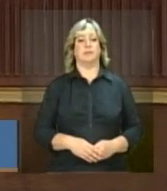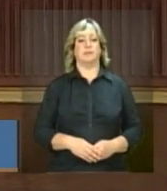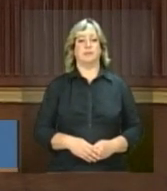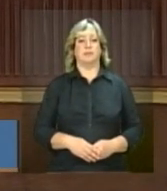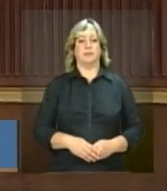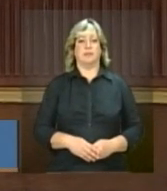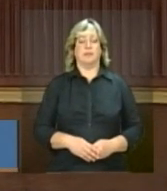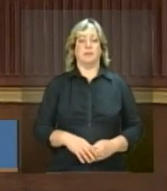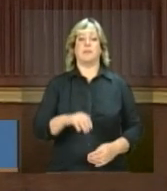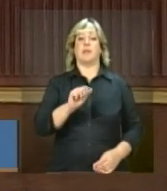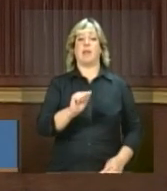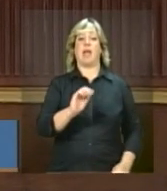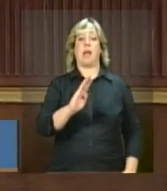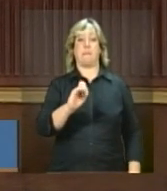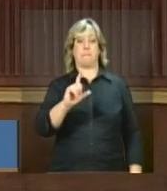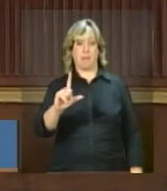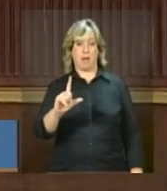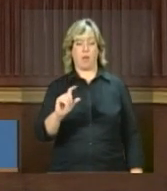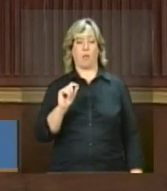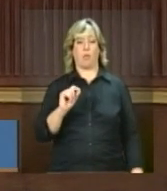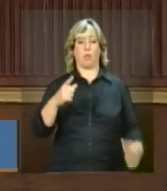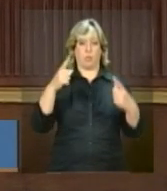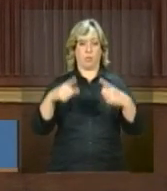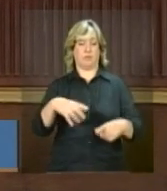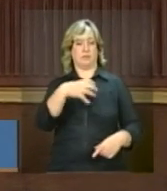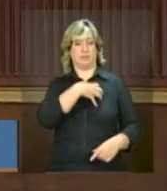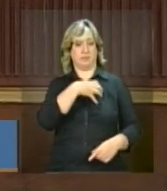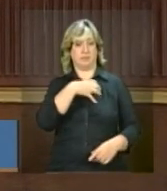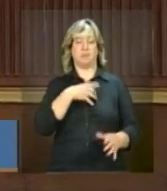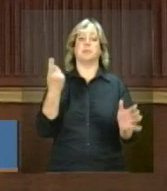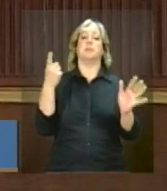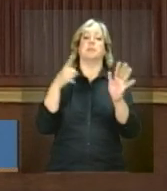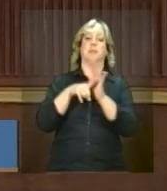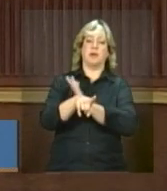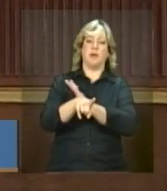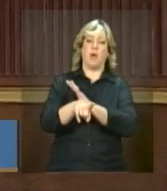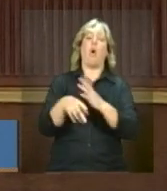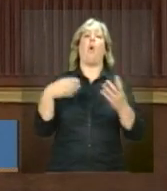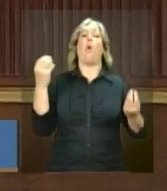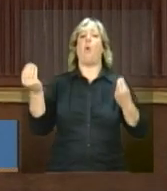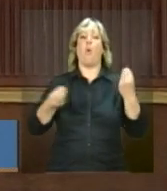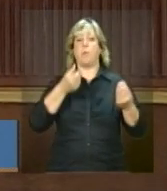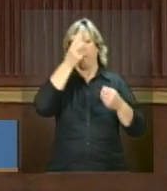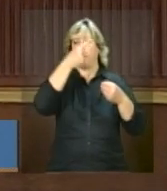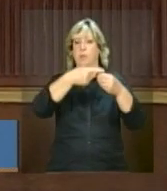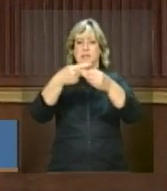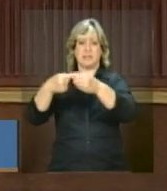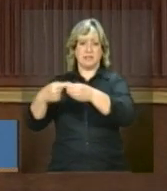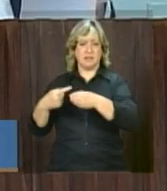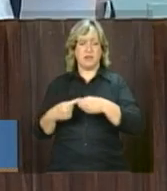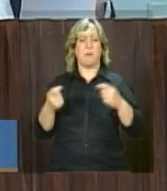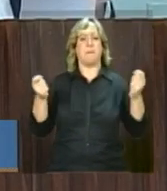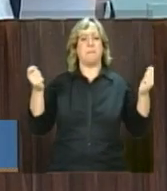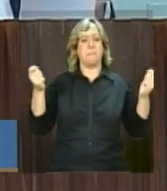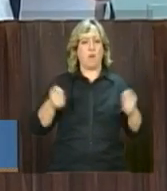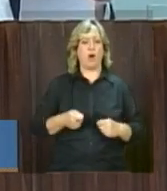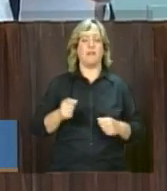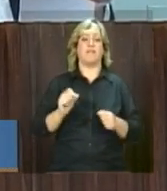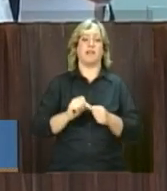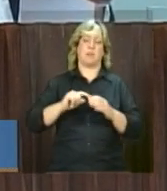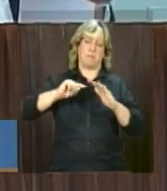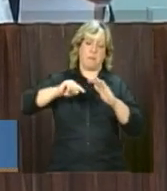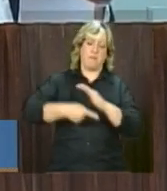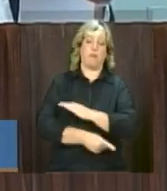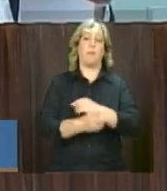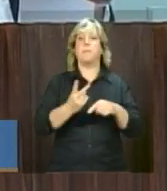Abel Lisboa, de Canavieiras, Bahia, pergunta como os municípios poderão intensificar a busca educativa